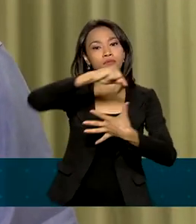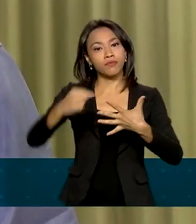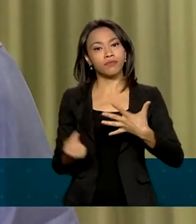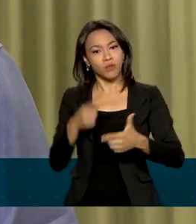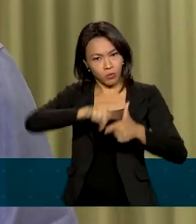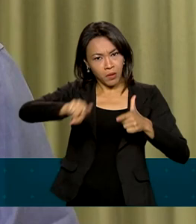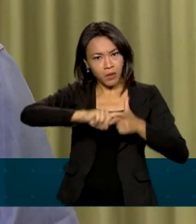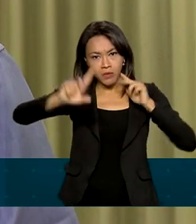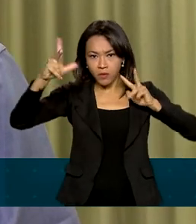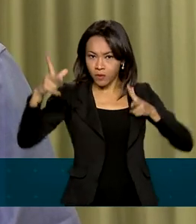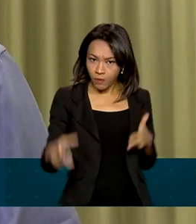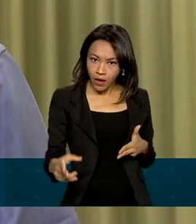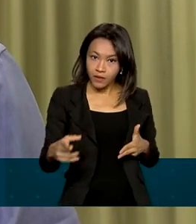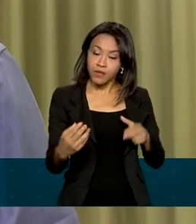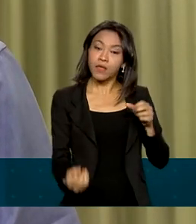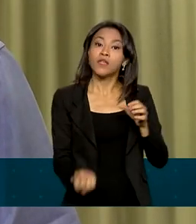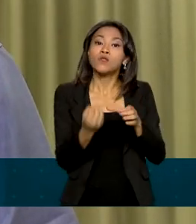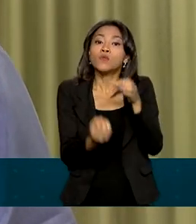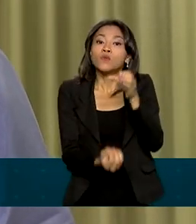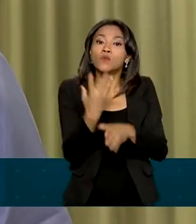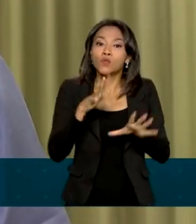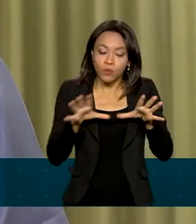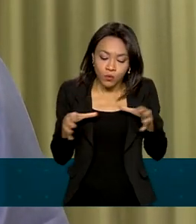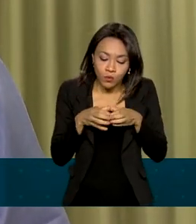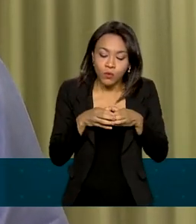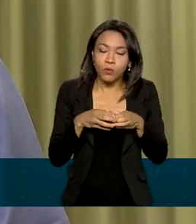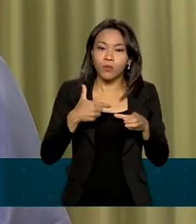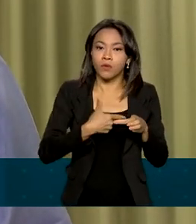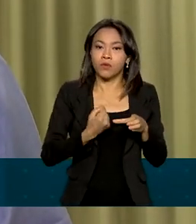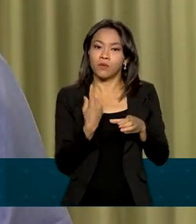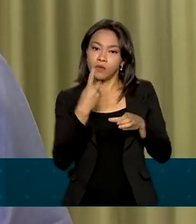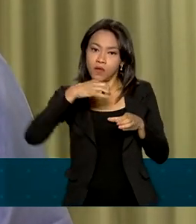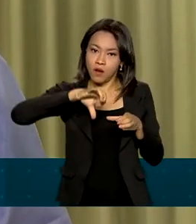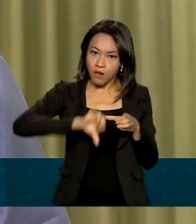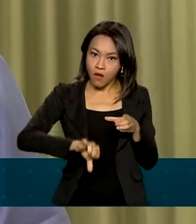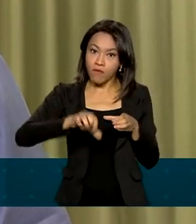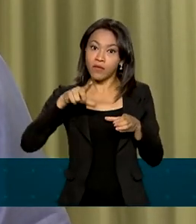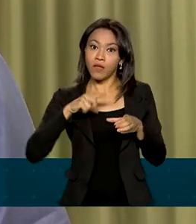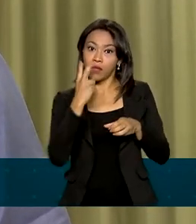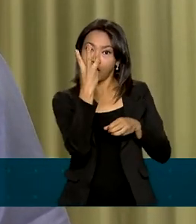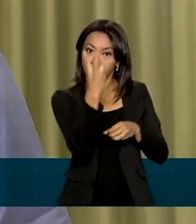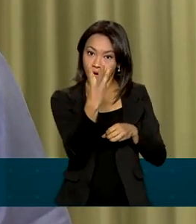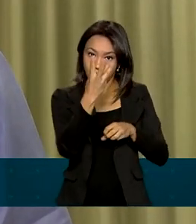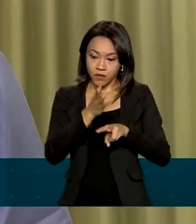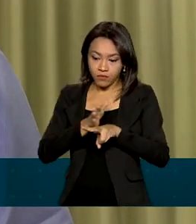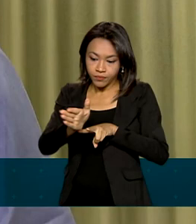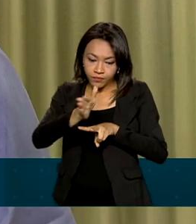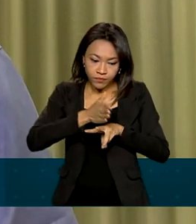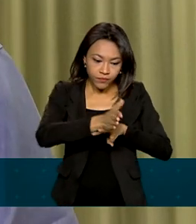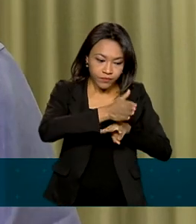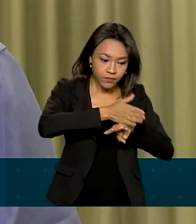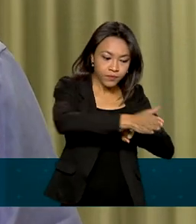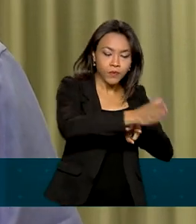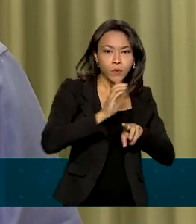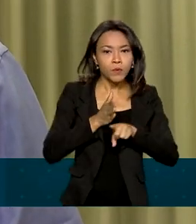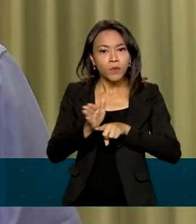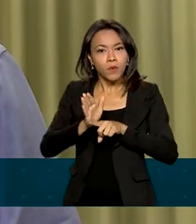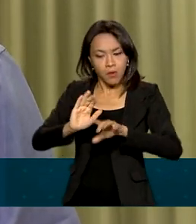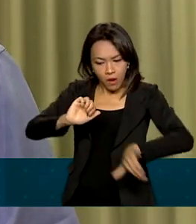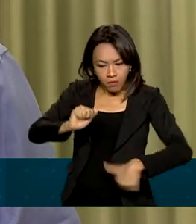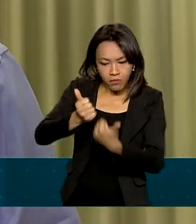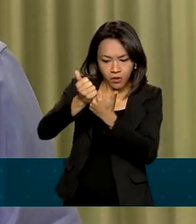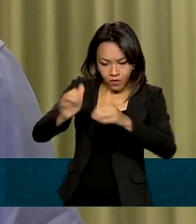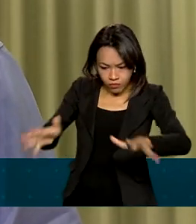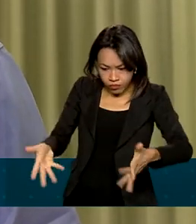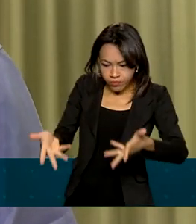O ProSul nasceu em 2019, tendo três vetores muito importantes, que é a questão da promoção do Estado de